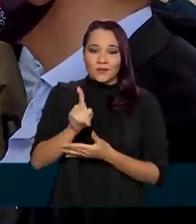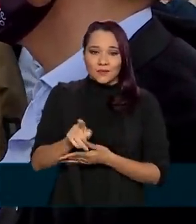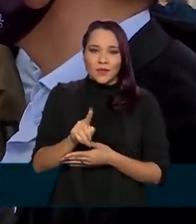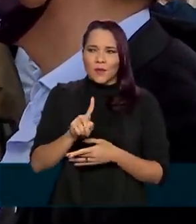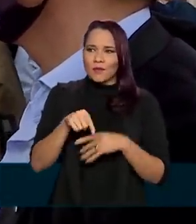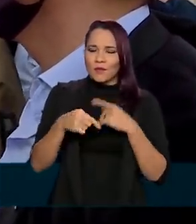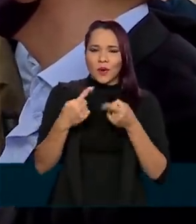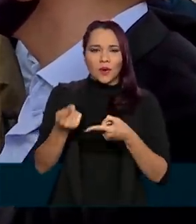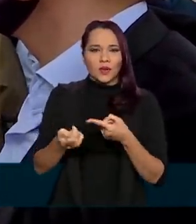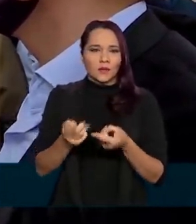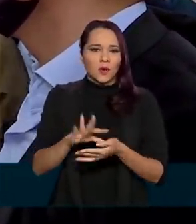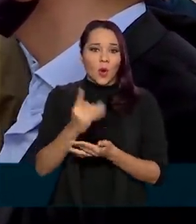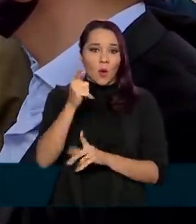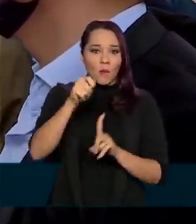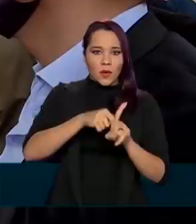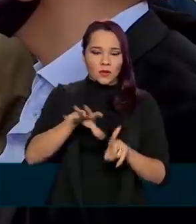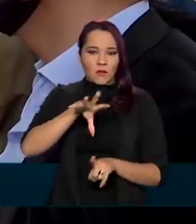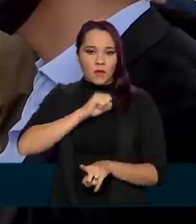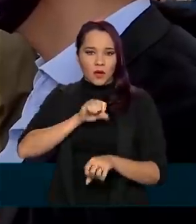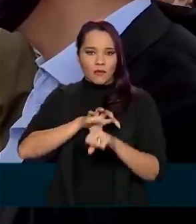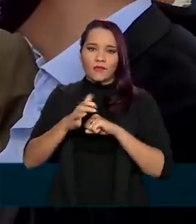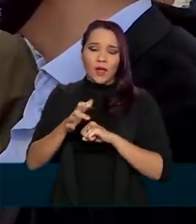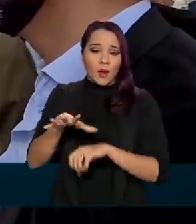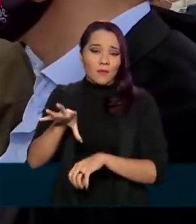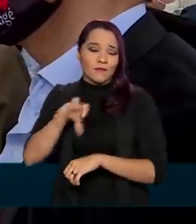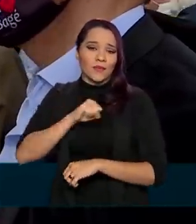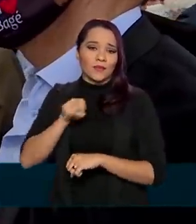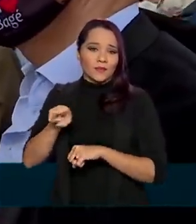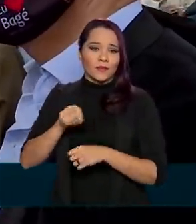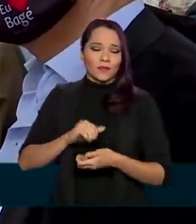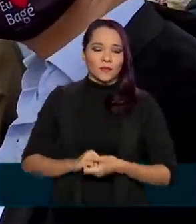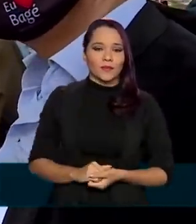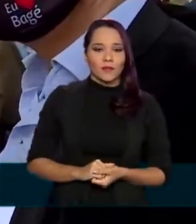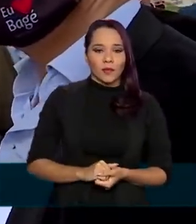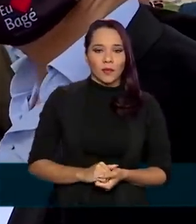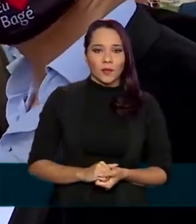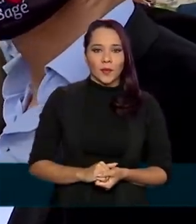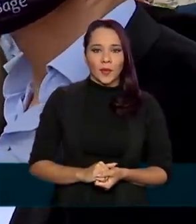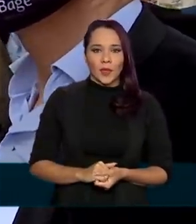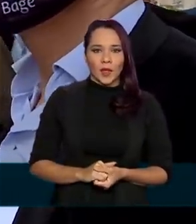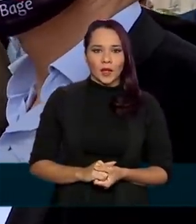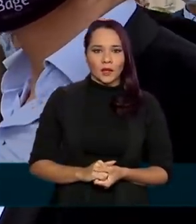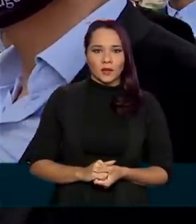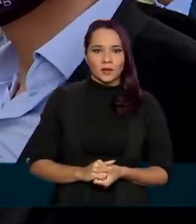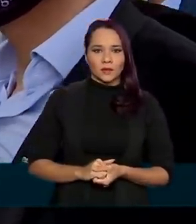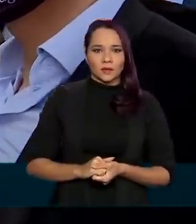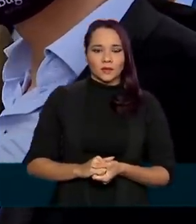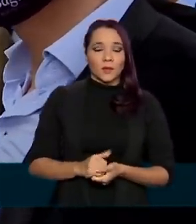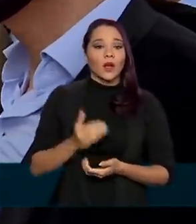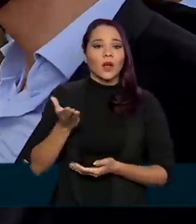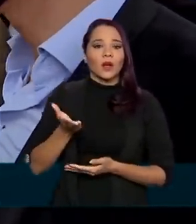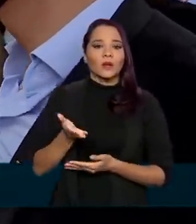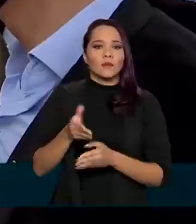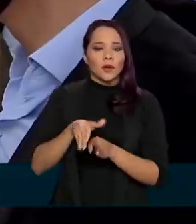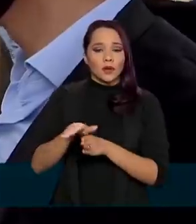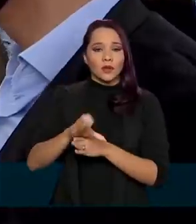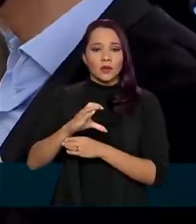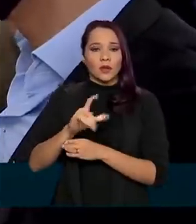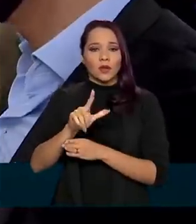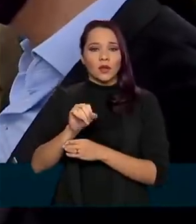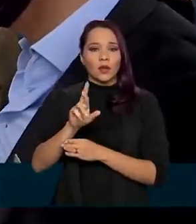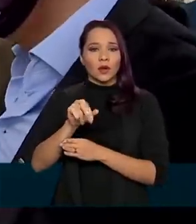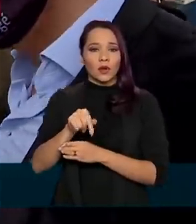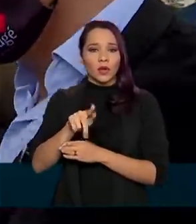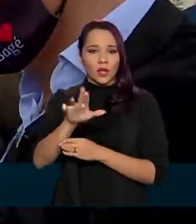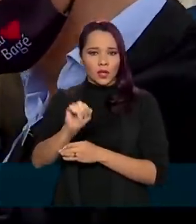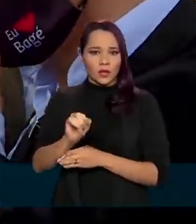Não sei quanto tempo, quase um mês que eu peguei o vírus, ela pegou. Prefeito! O senhor, só, cloroquina. Quer